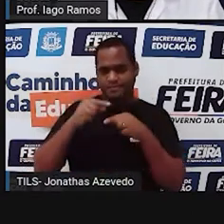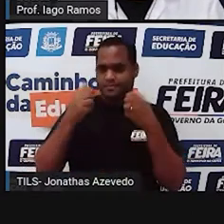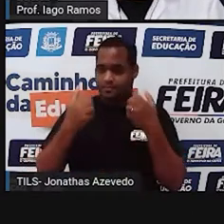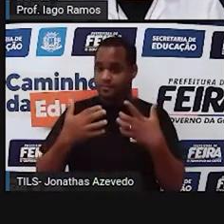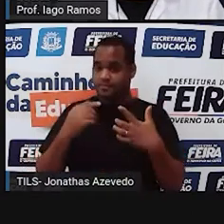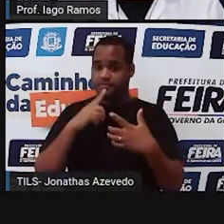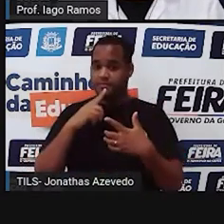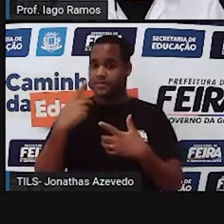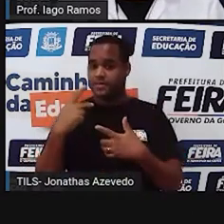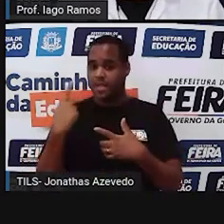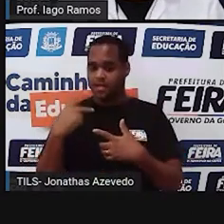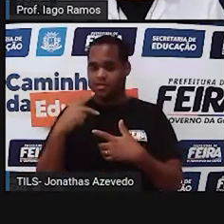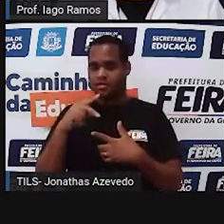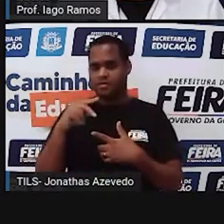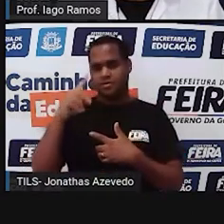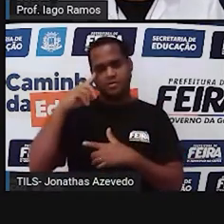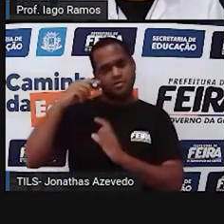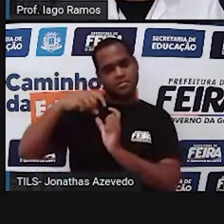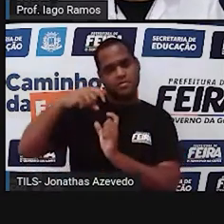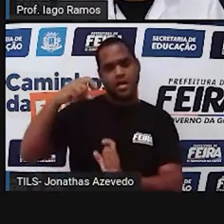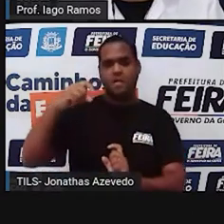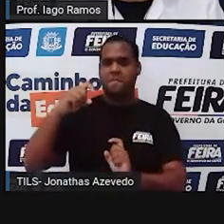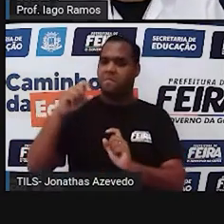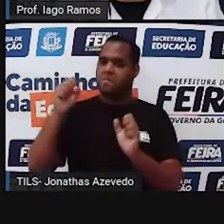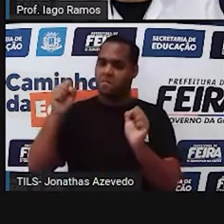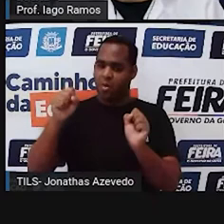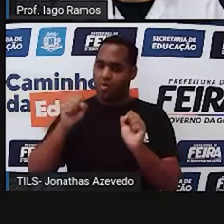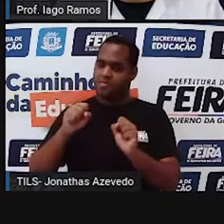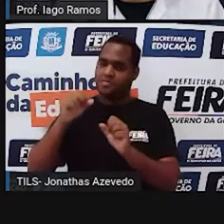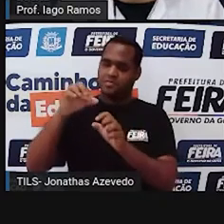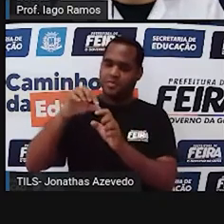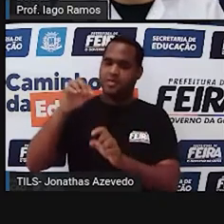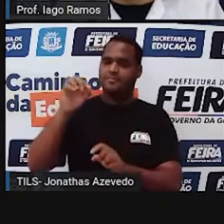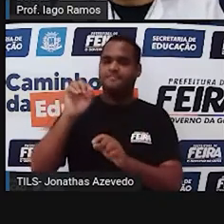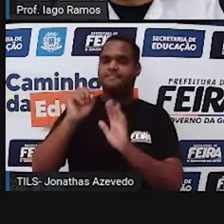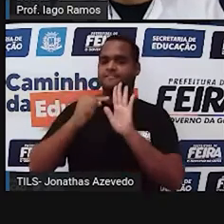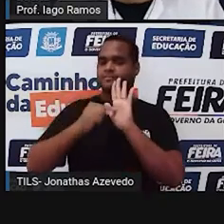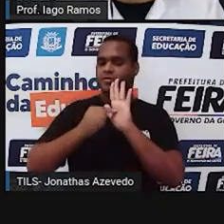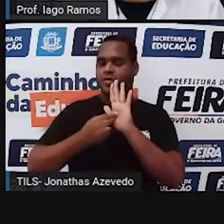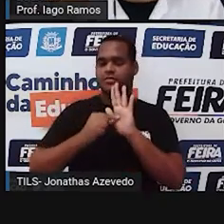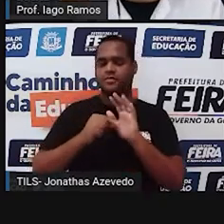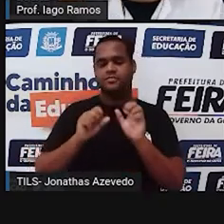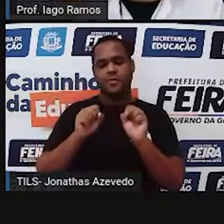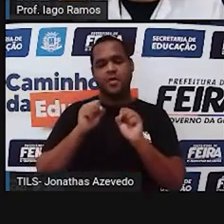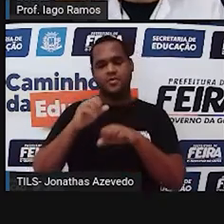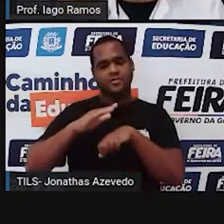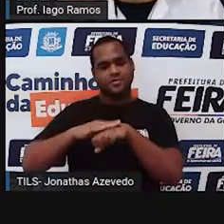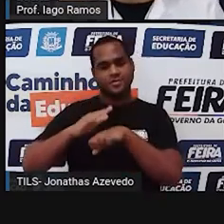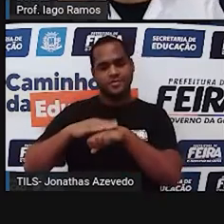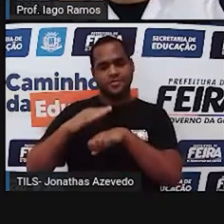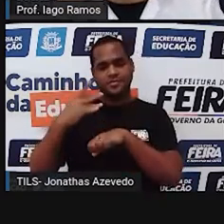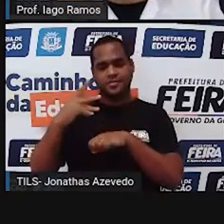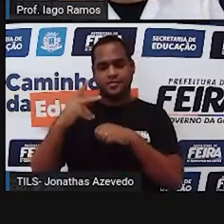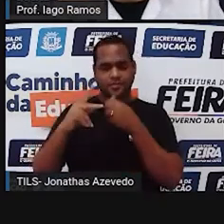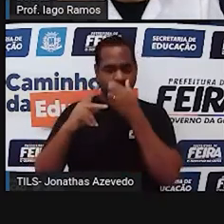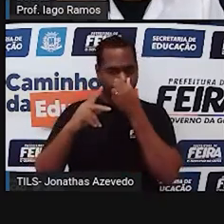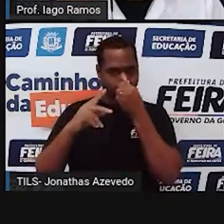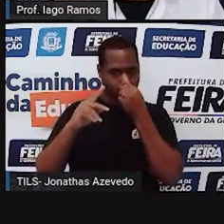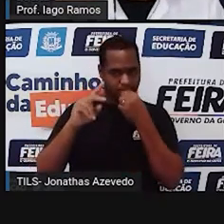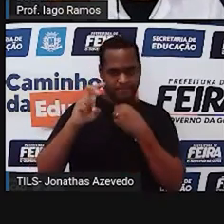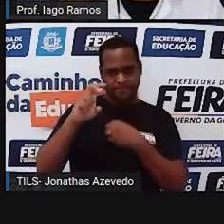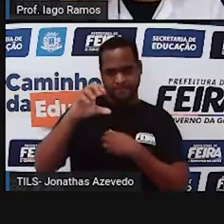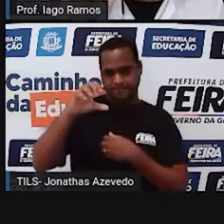dessa linha, seja a ponta de cima ou a de baixo, e vai marcar um ponto. Olha só. Peguei ali, fiz uma linha de 5 centímetros.